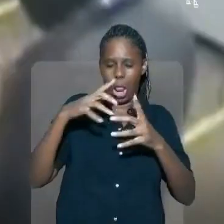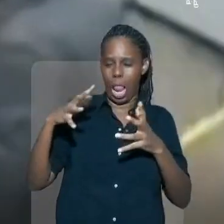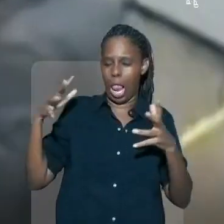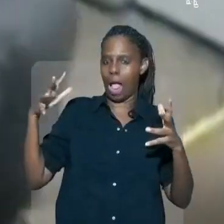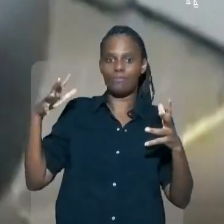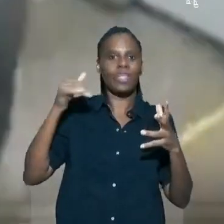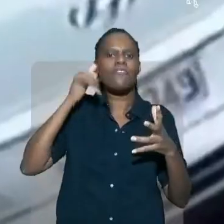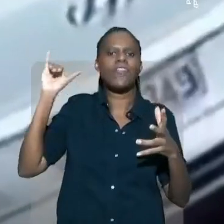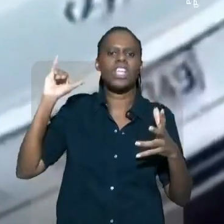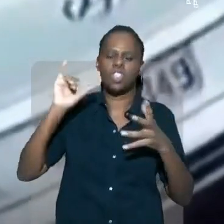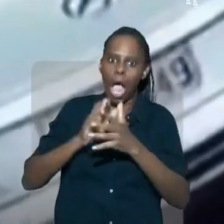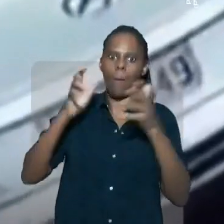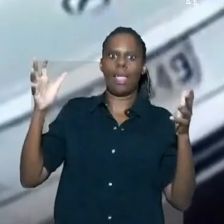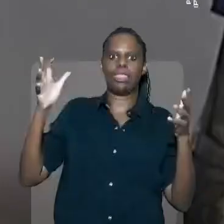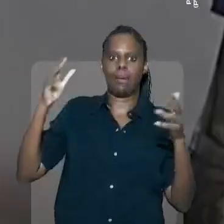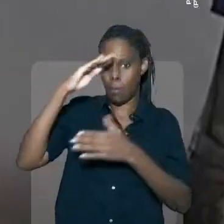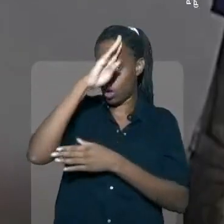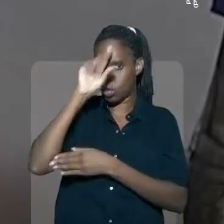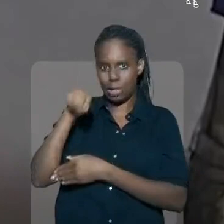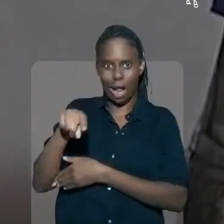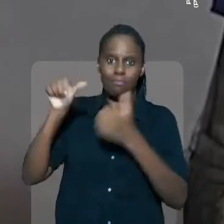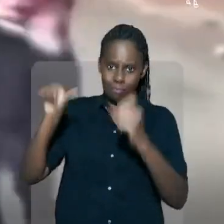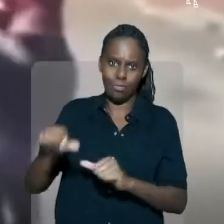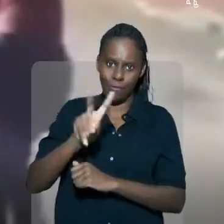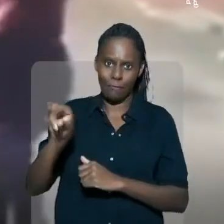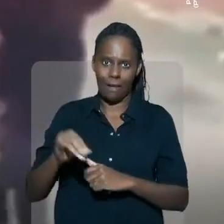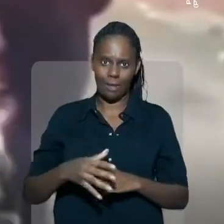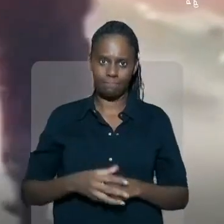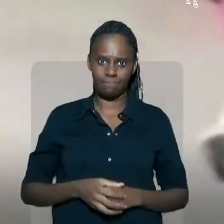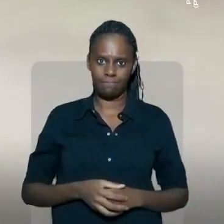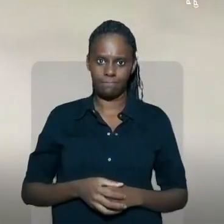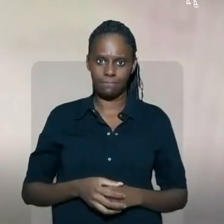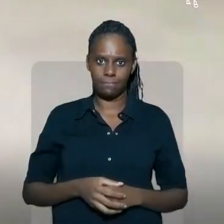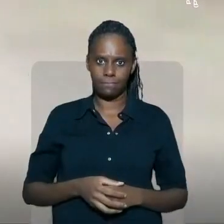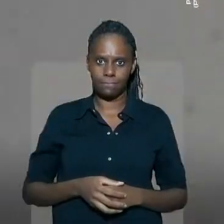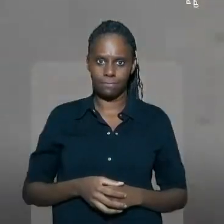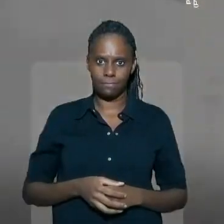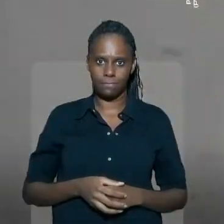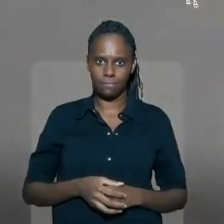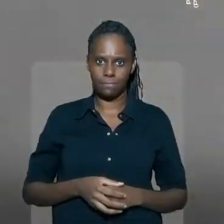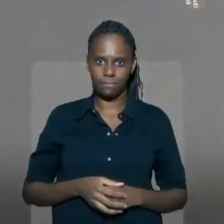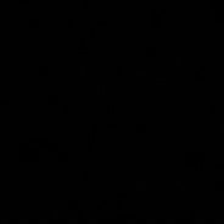Não deixe essa bomba explodir. Com Bolsonaro, só vai piorar.